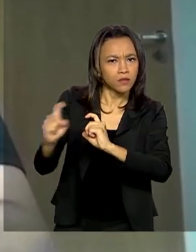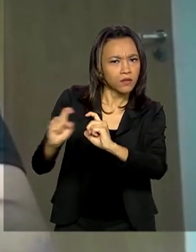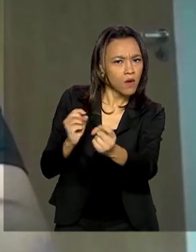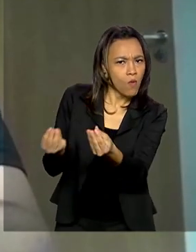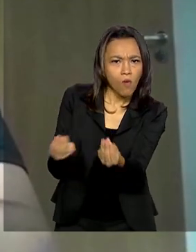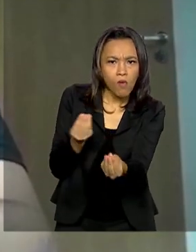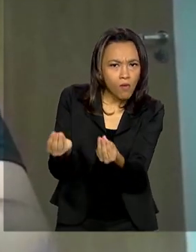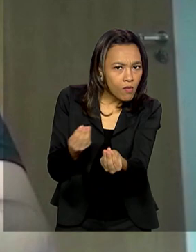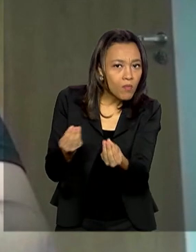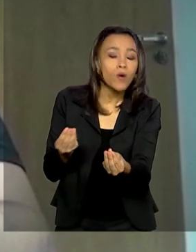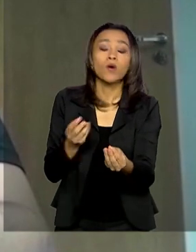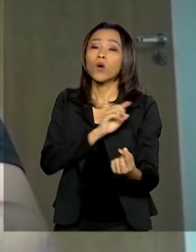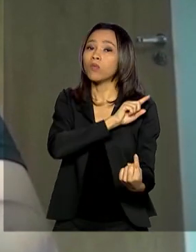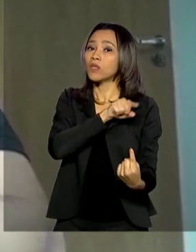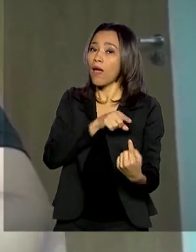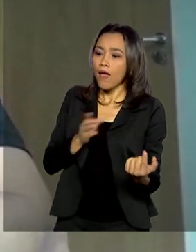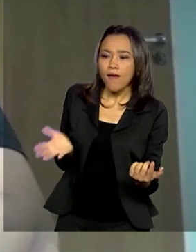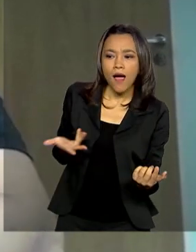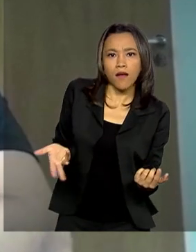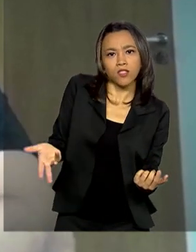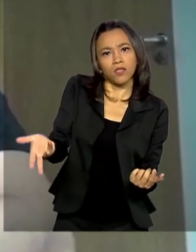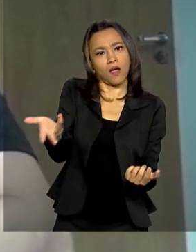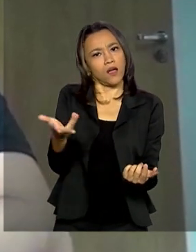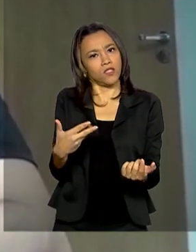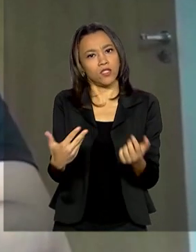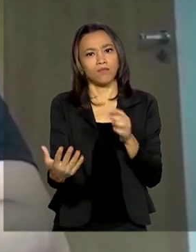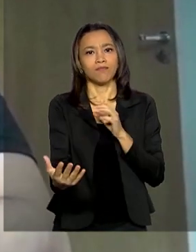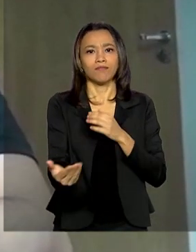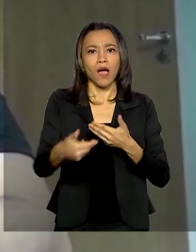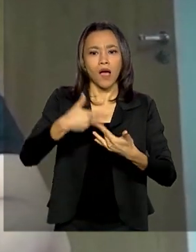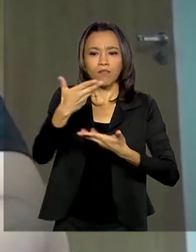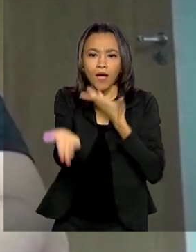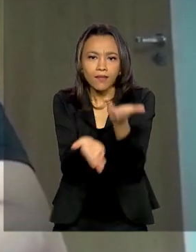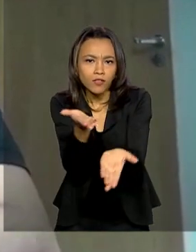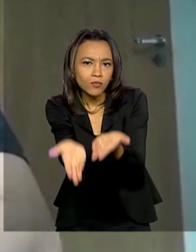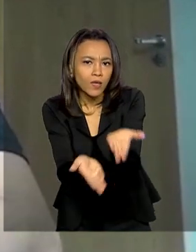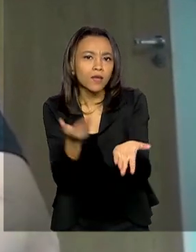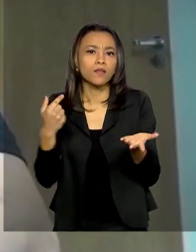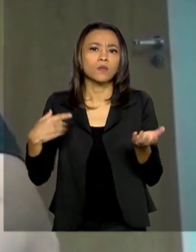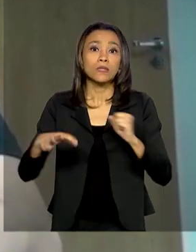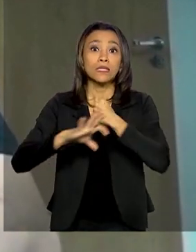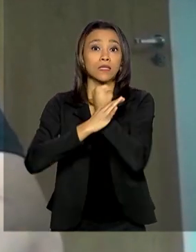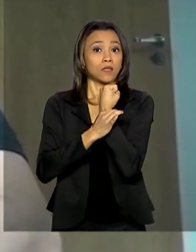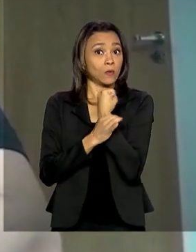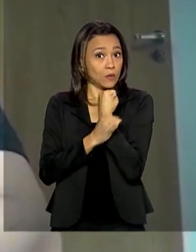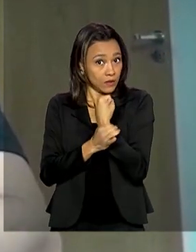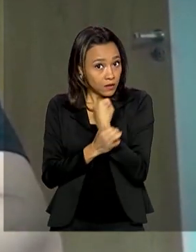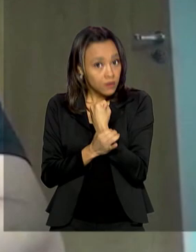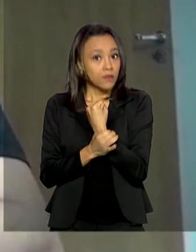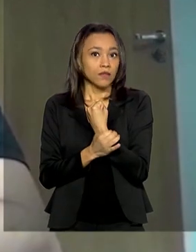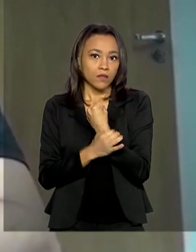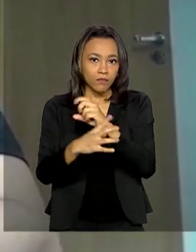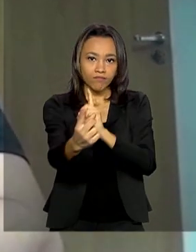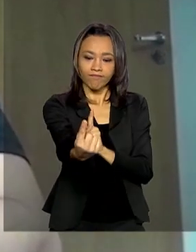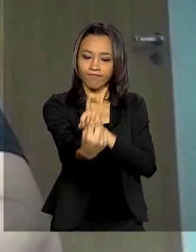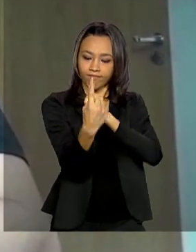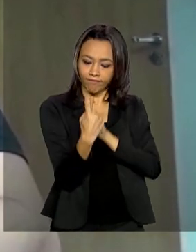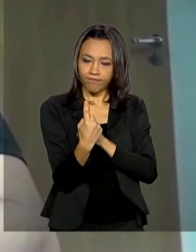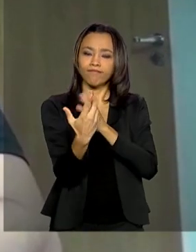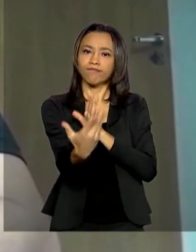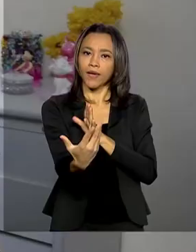trazer agilidade no atendimento, segurança nos processos de atendimento e uma maior